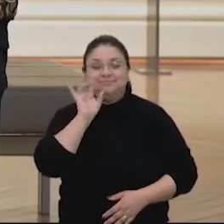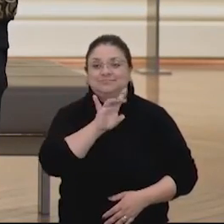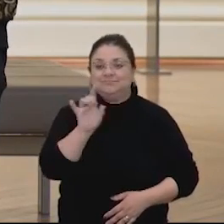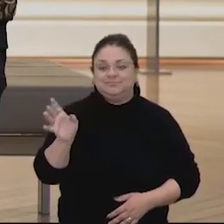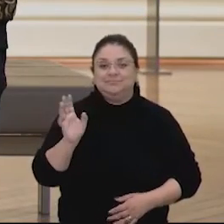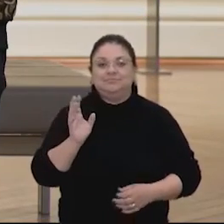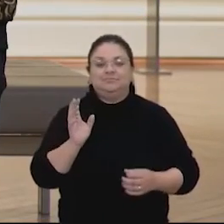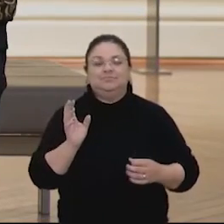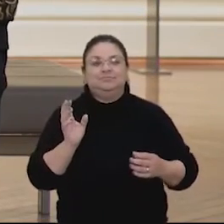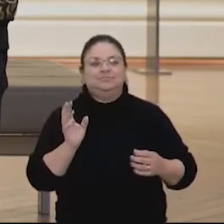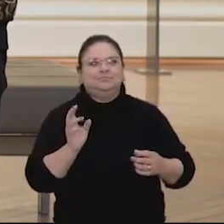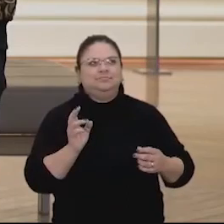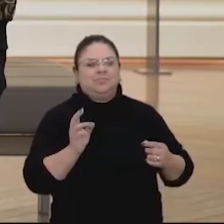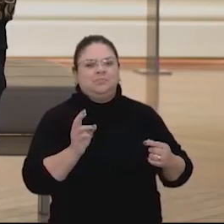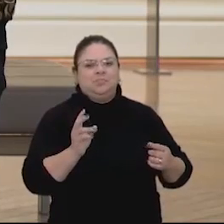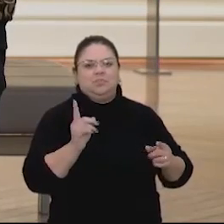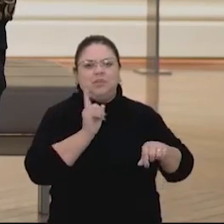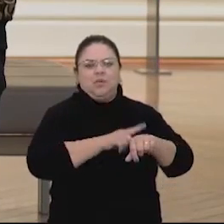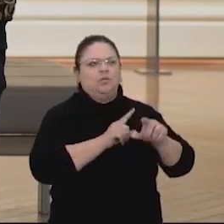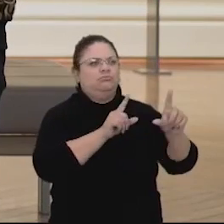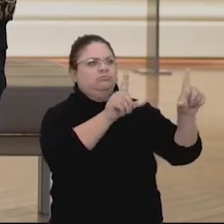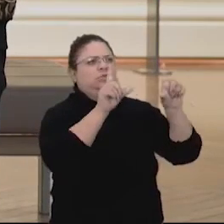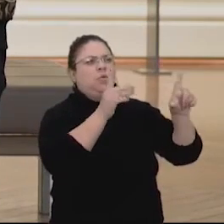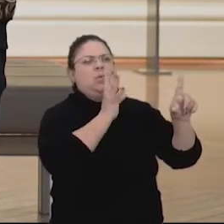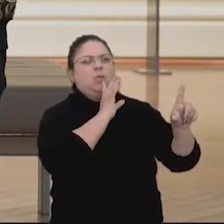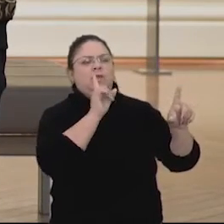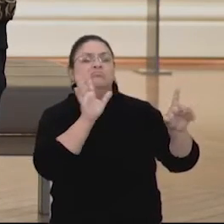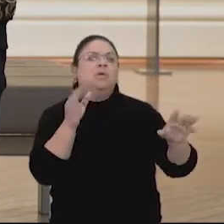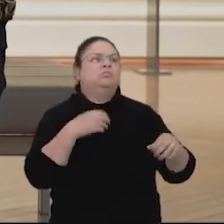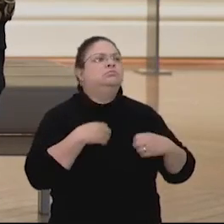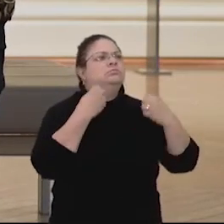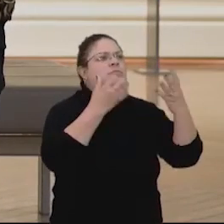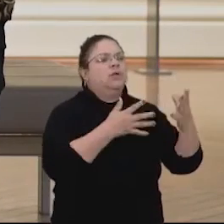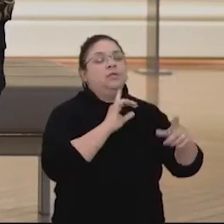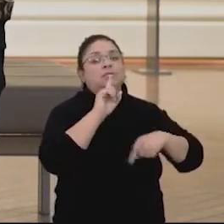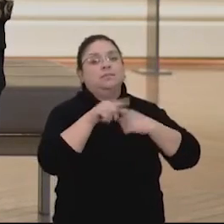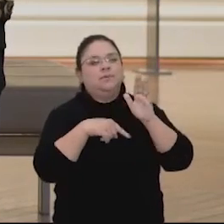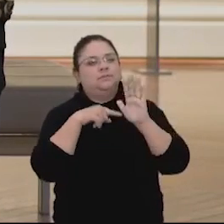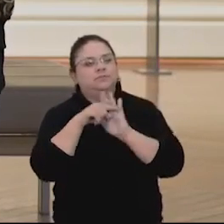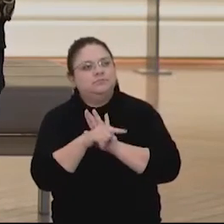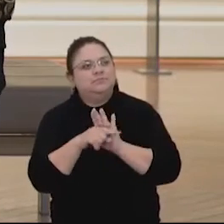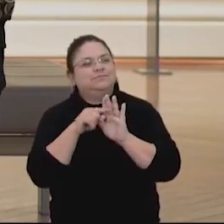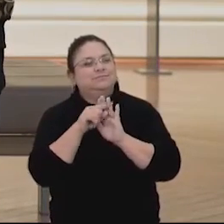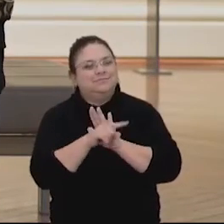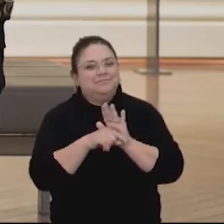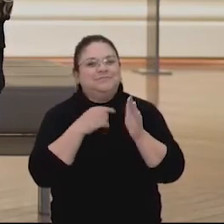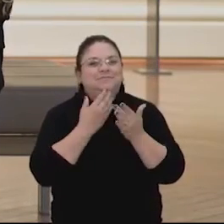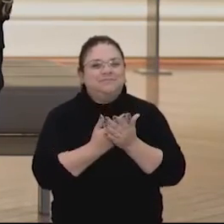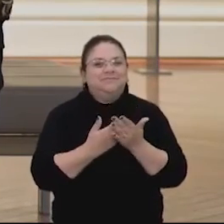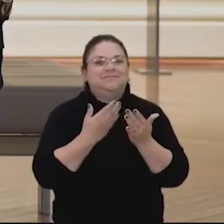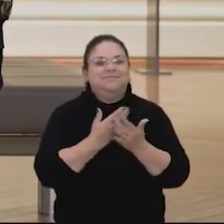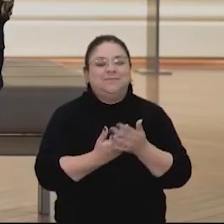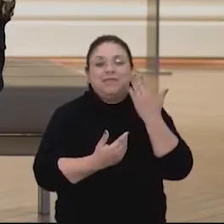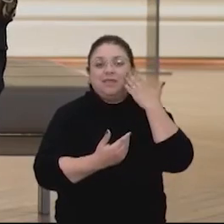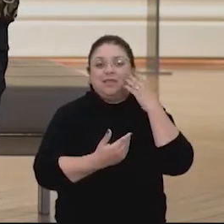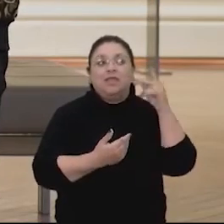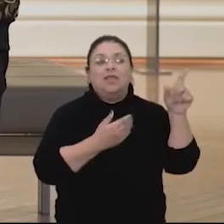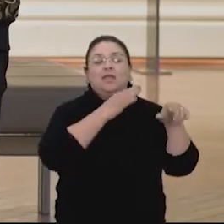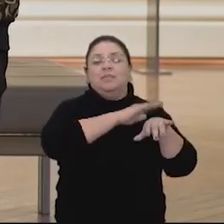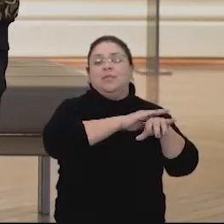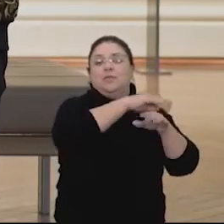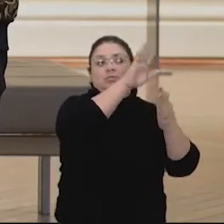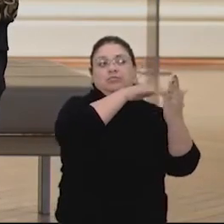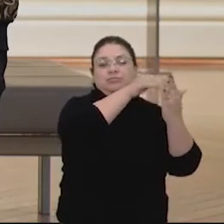muito conhecimento sobre a obra. Porque você tem uma interpretação. Depois que você começa a estudar, entender um pouco mais sobre o autor, a sua